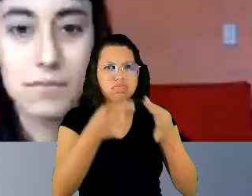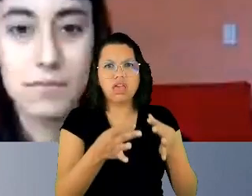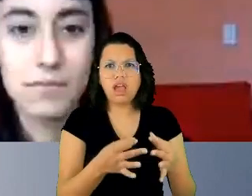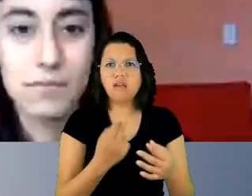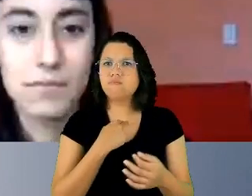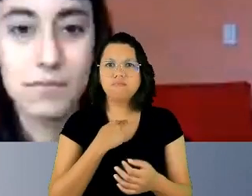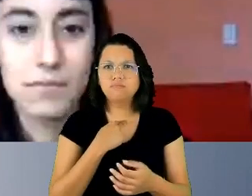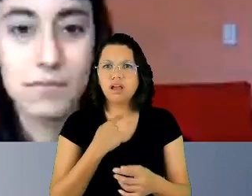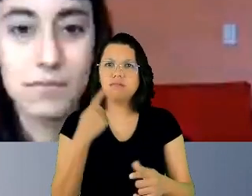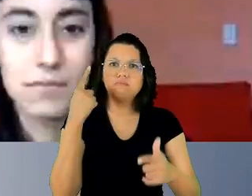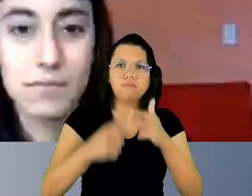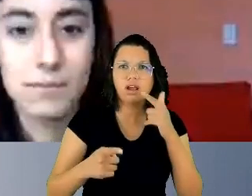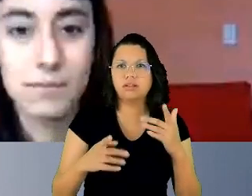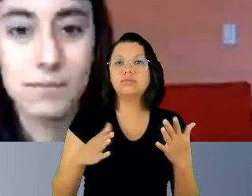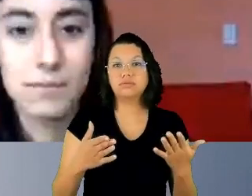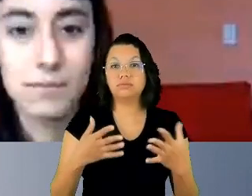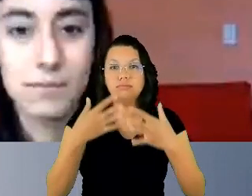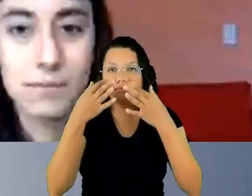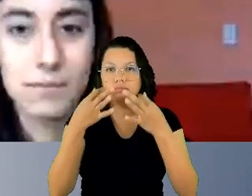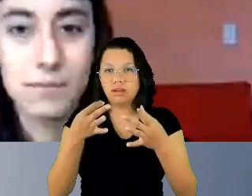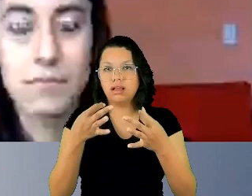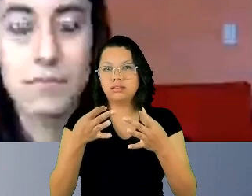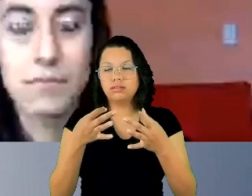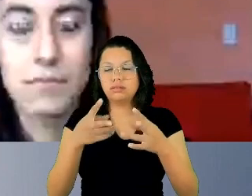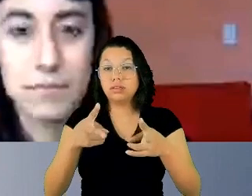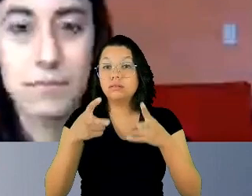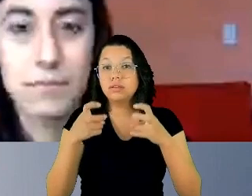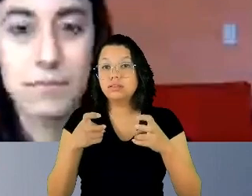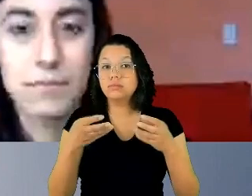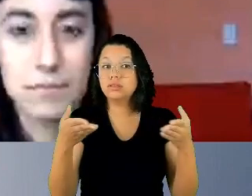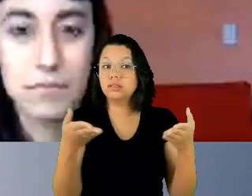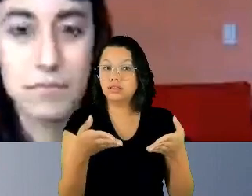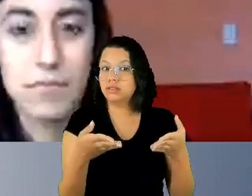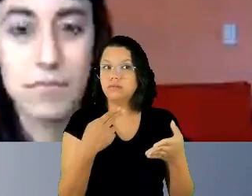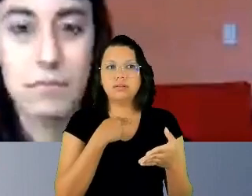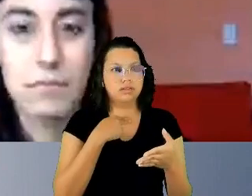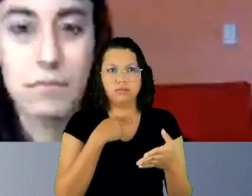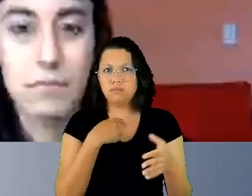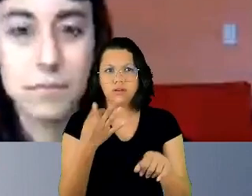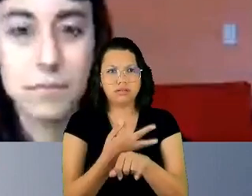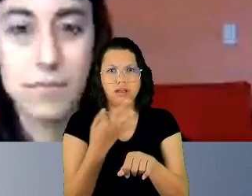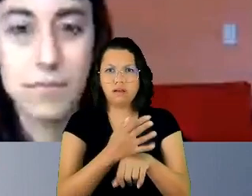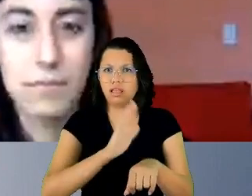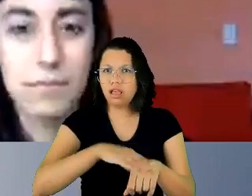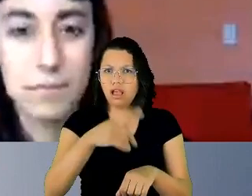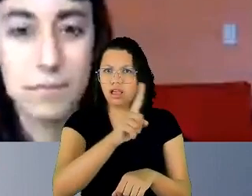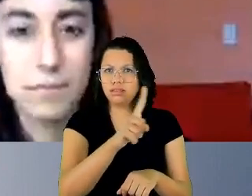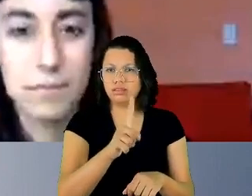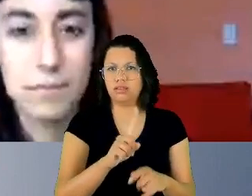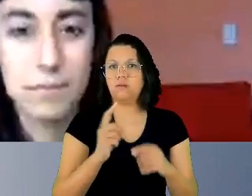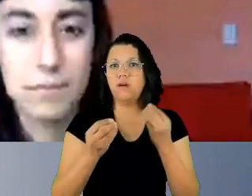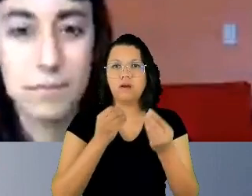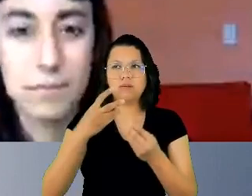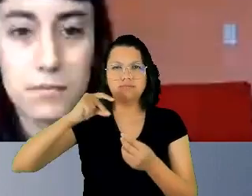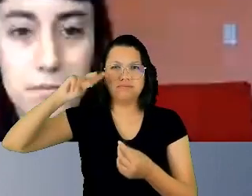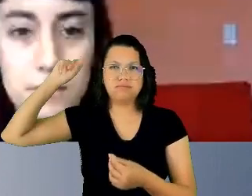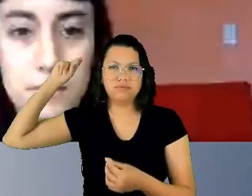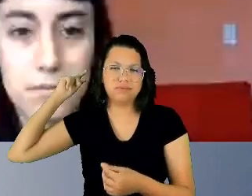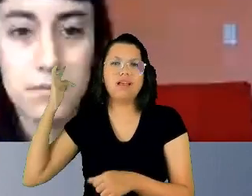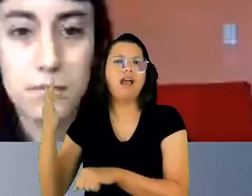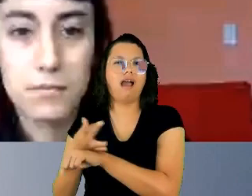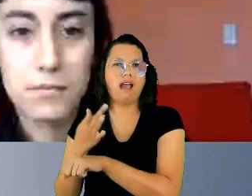percebam que não são situações que devem mais ser toleradas como já foram no passado.